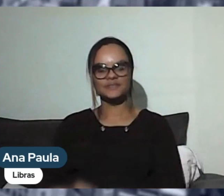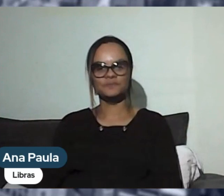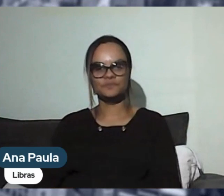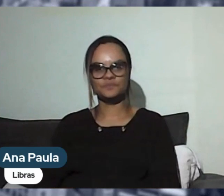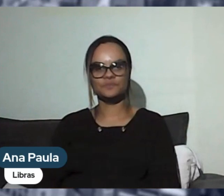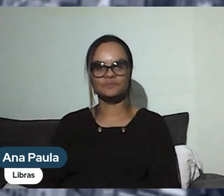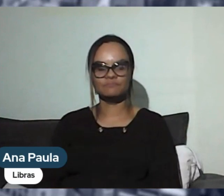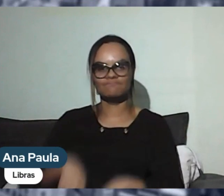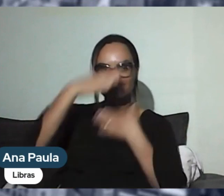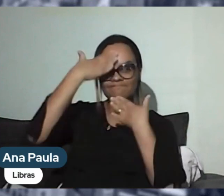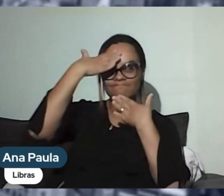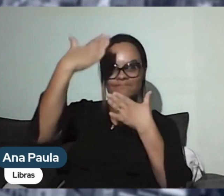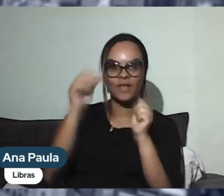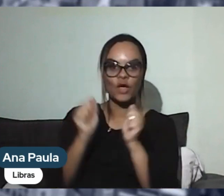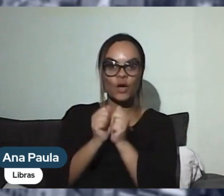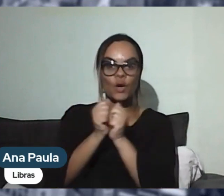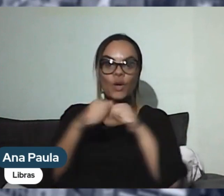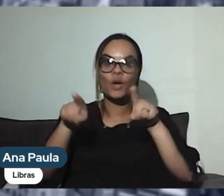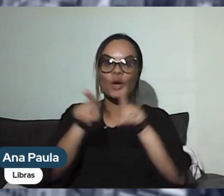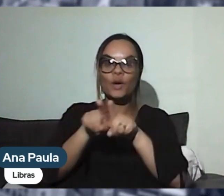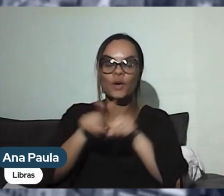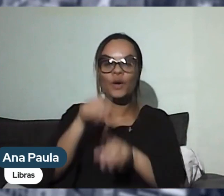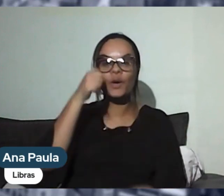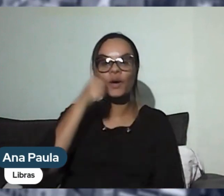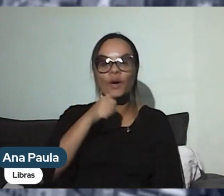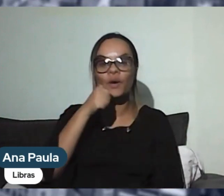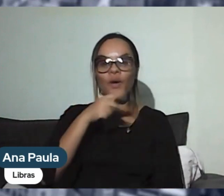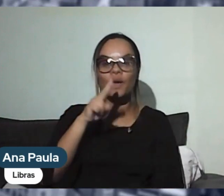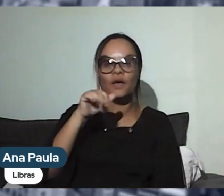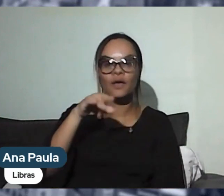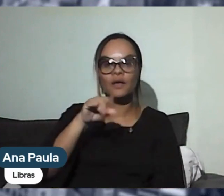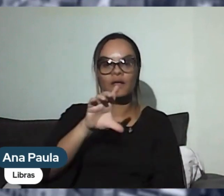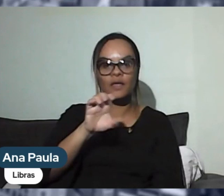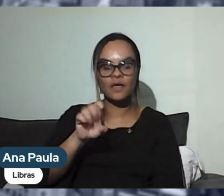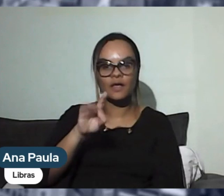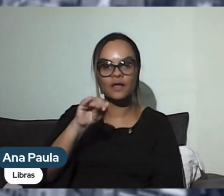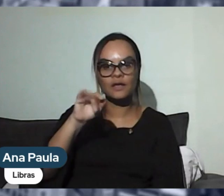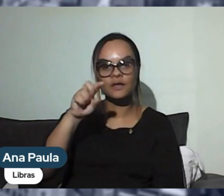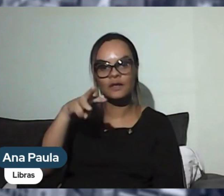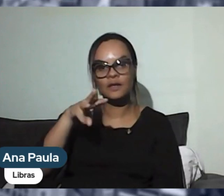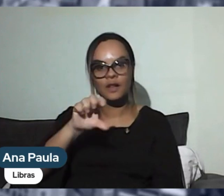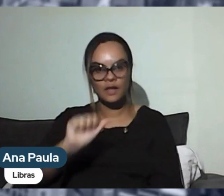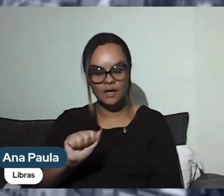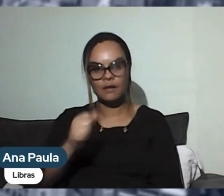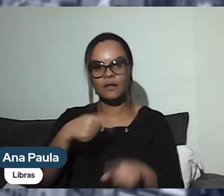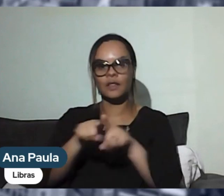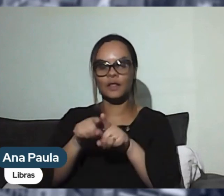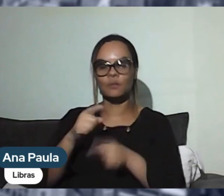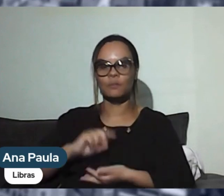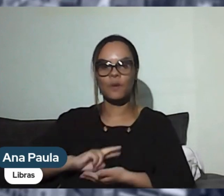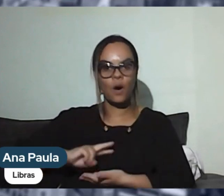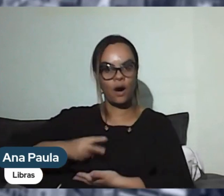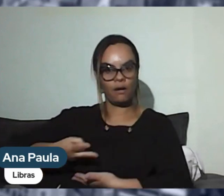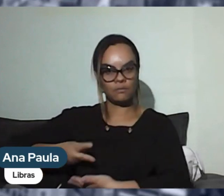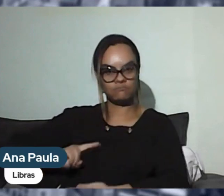Grato por estar conosco. Quem também pode estar conosco aqui? E a Luciane de Lima. A Luciane também é transplantada, vai se apresentar.